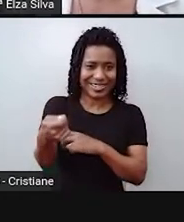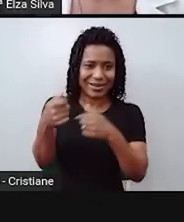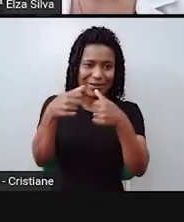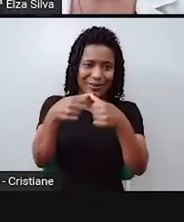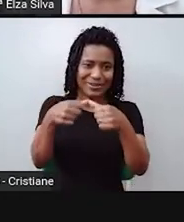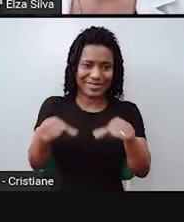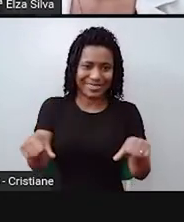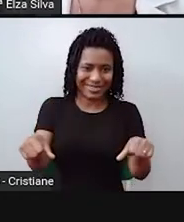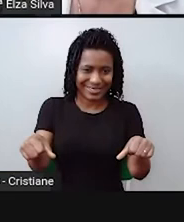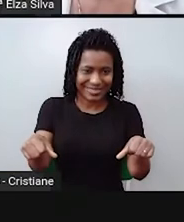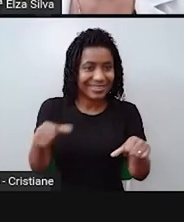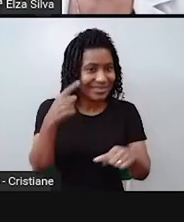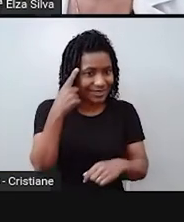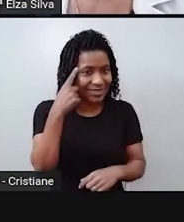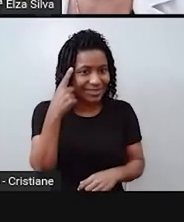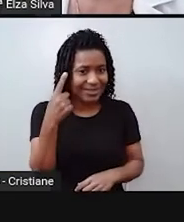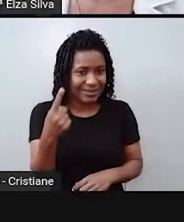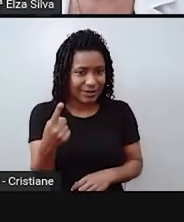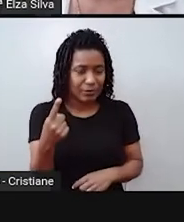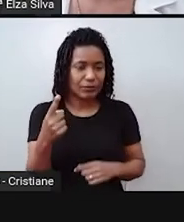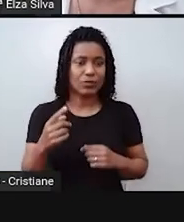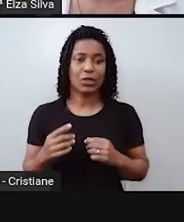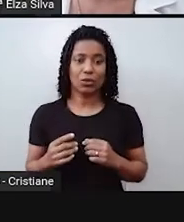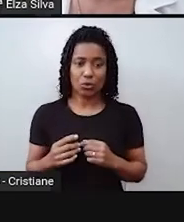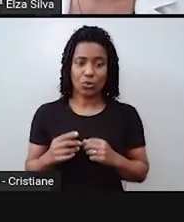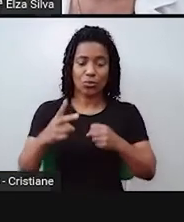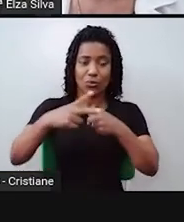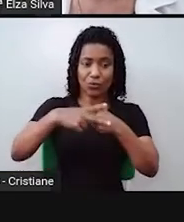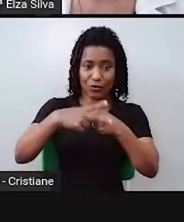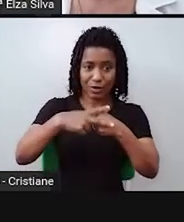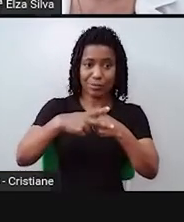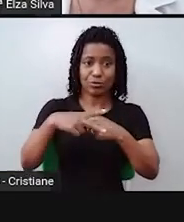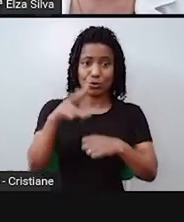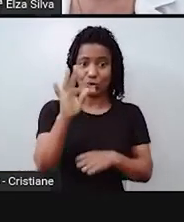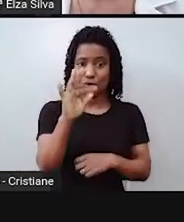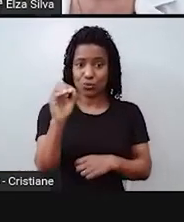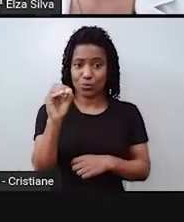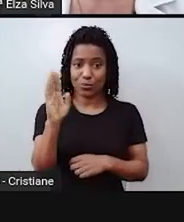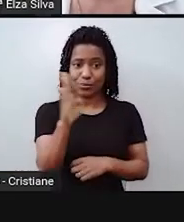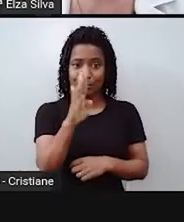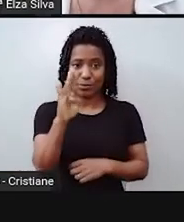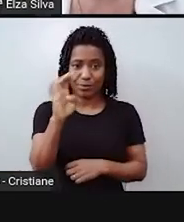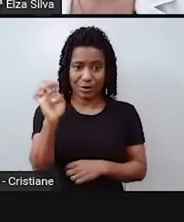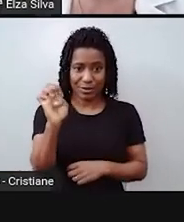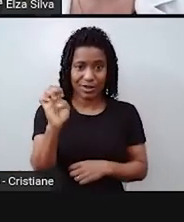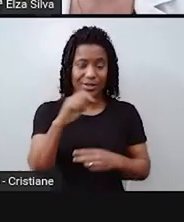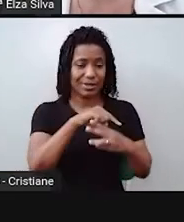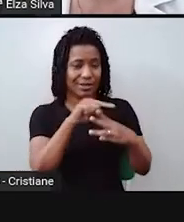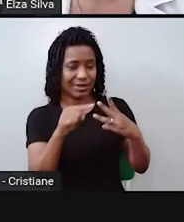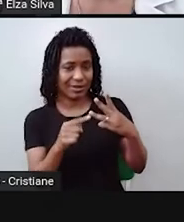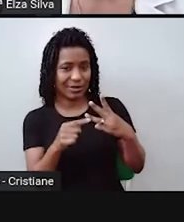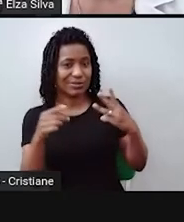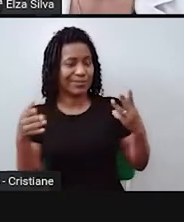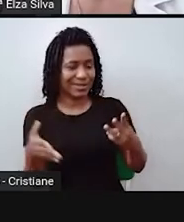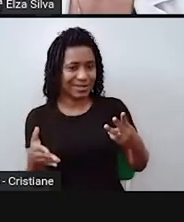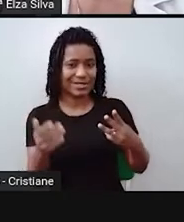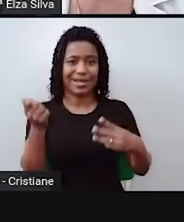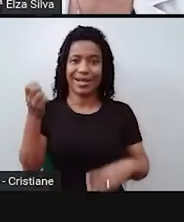verbo to be? Ele tem três formas no presente. Am, is e are.